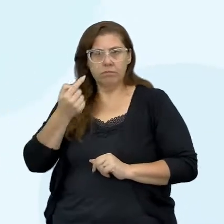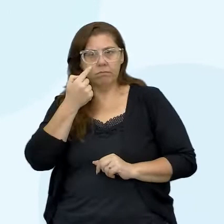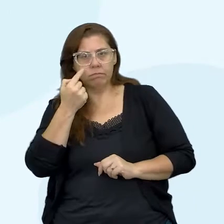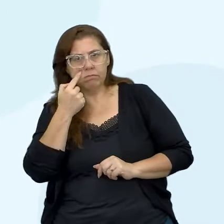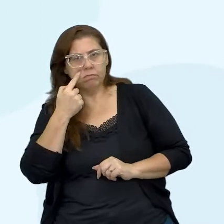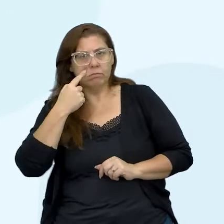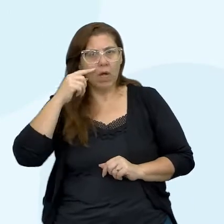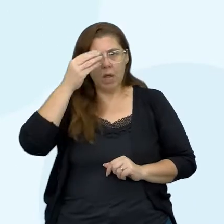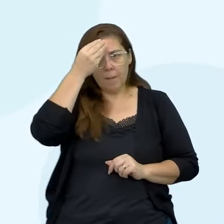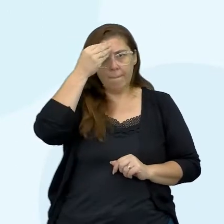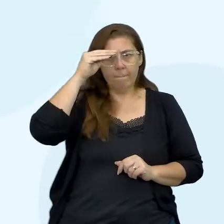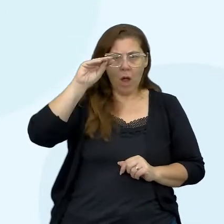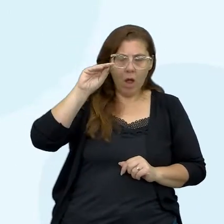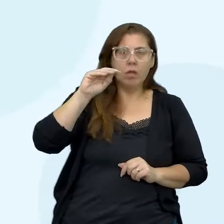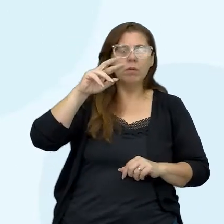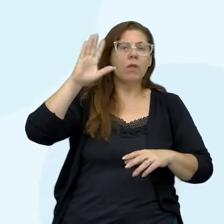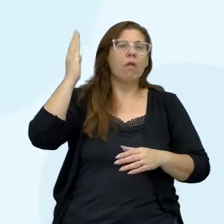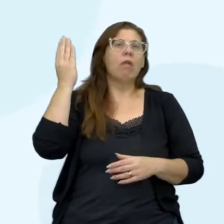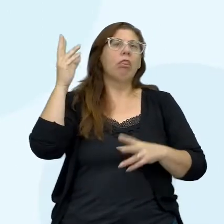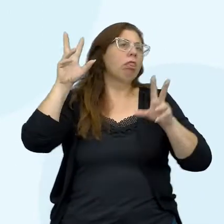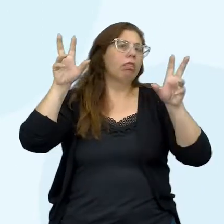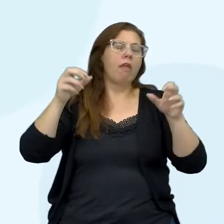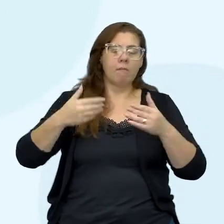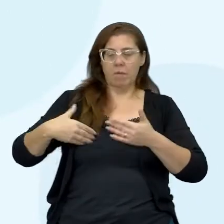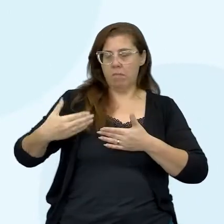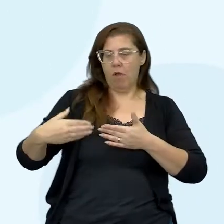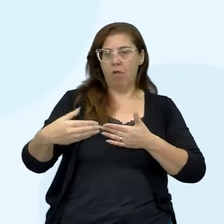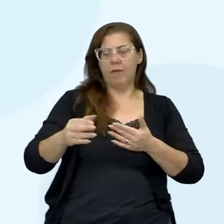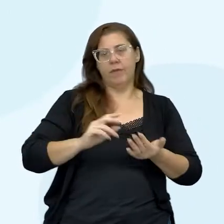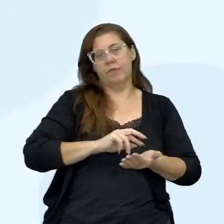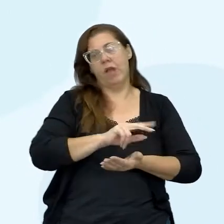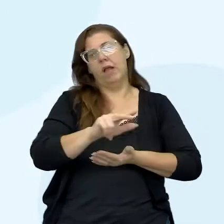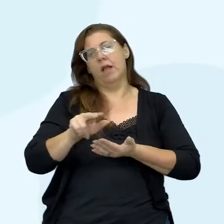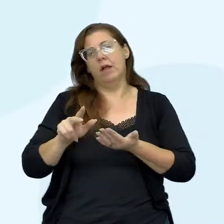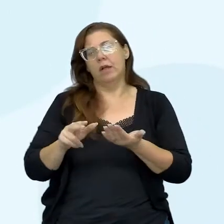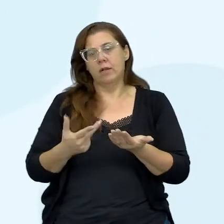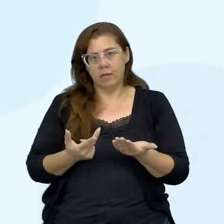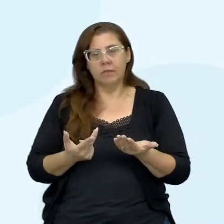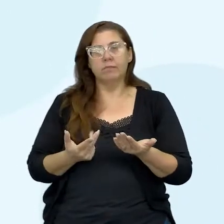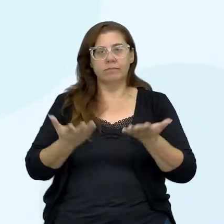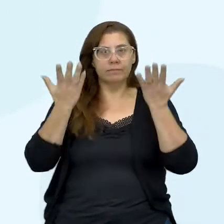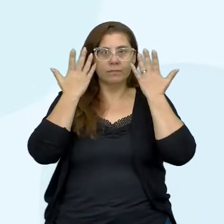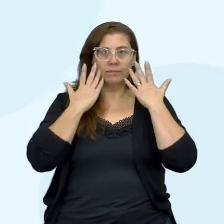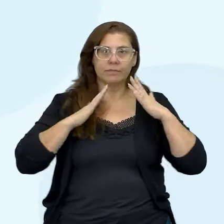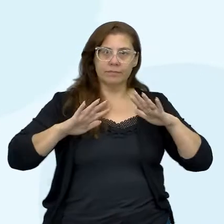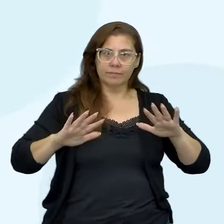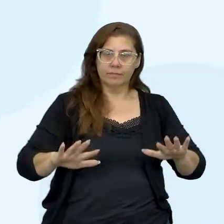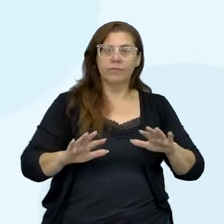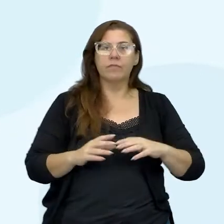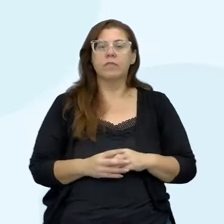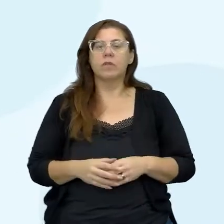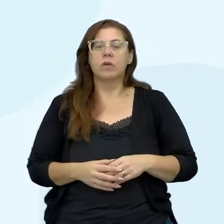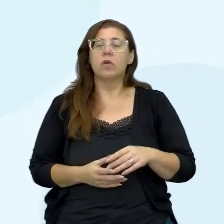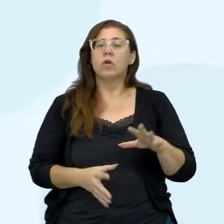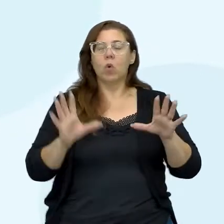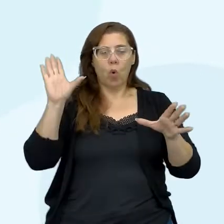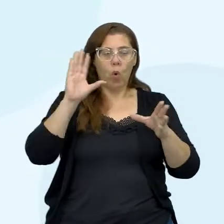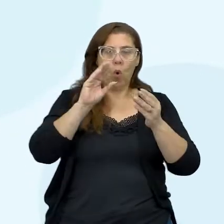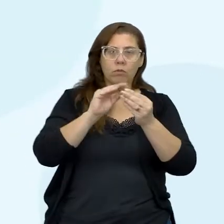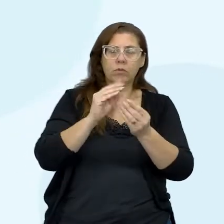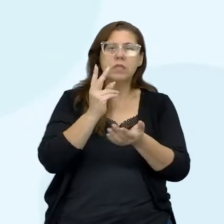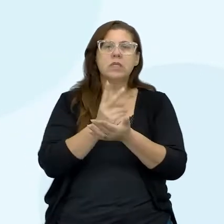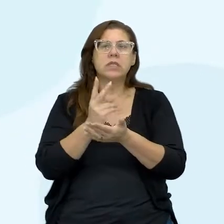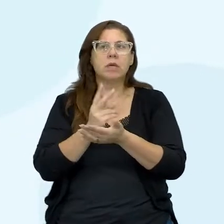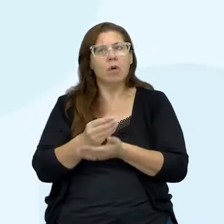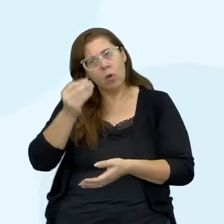hipóteses sobre temas e processos de diferentes naturezas, contextualizando sempre